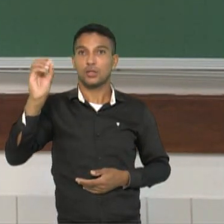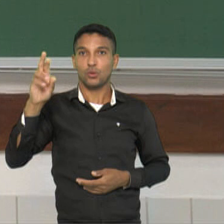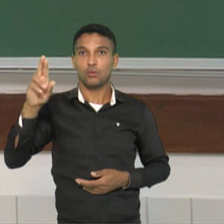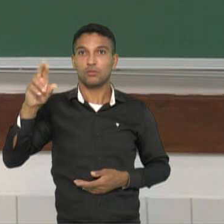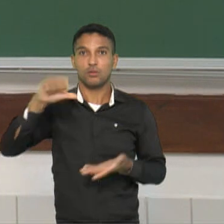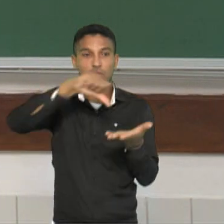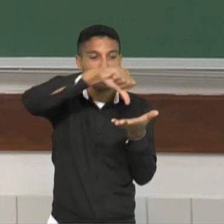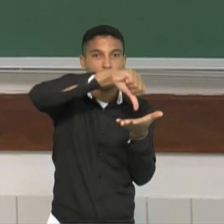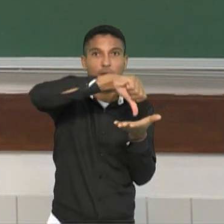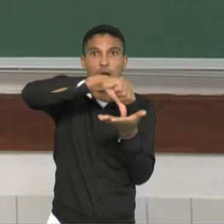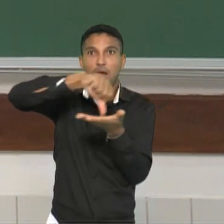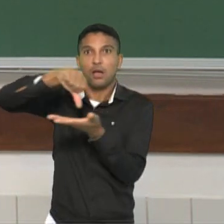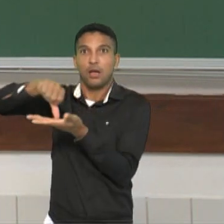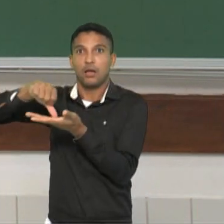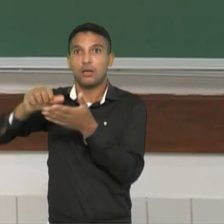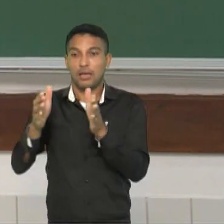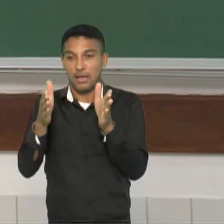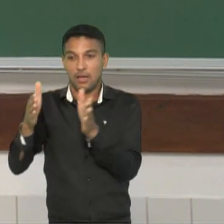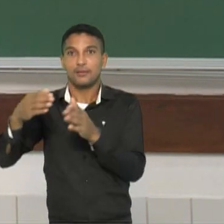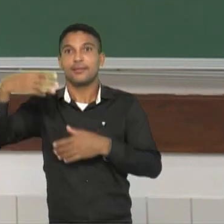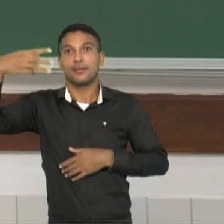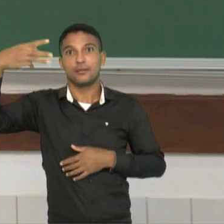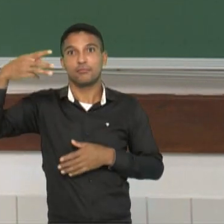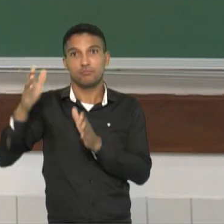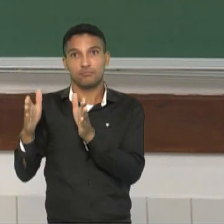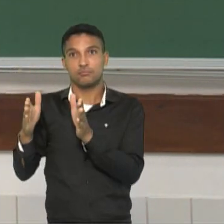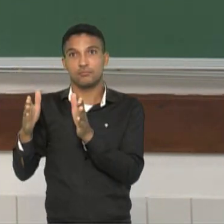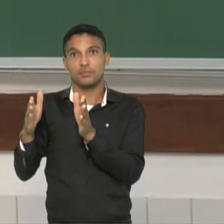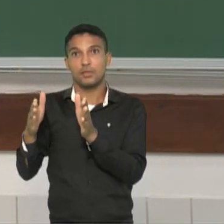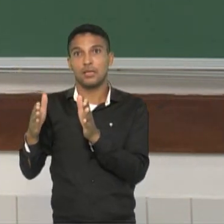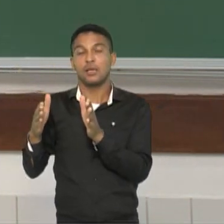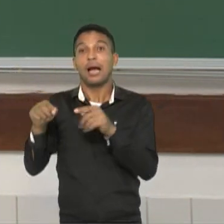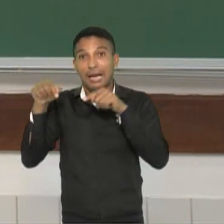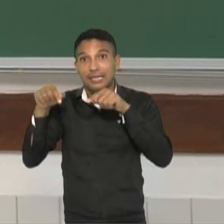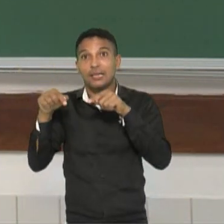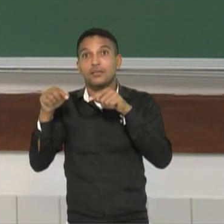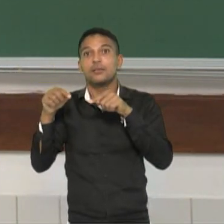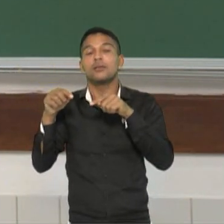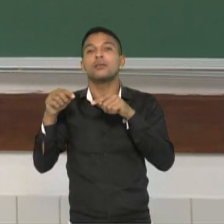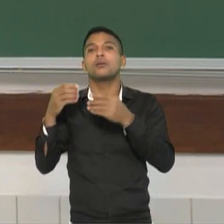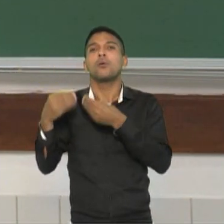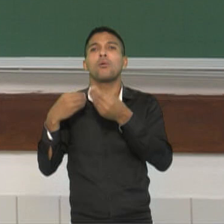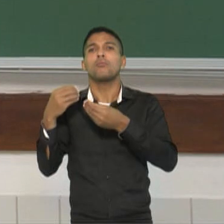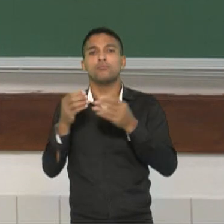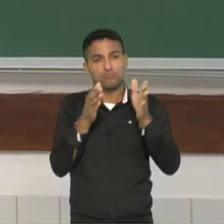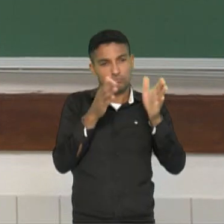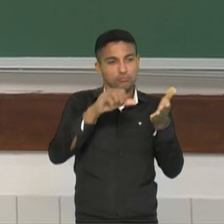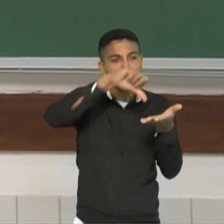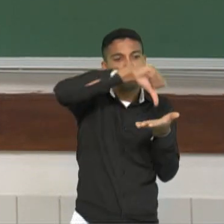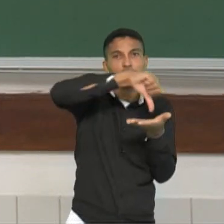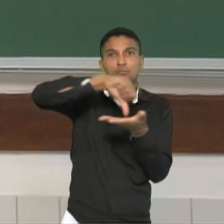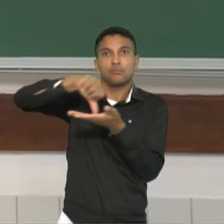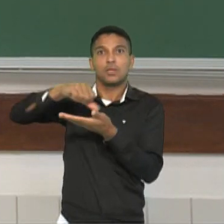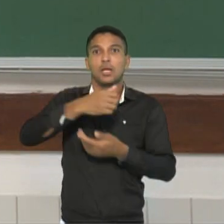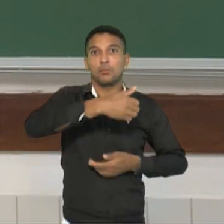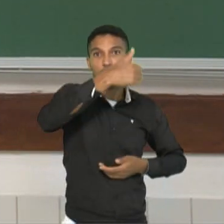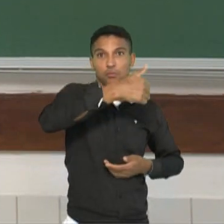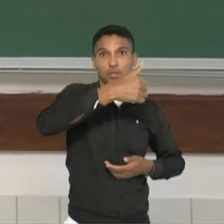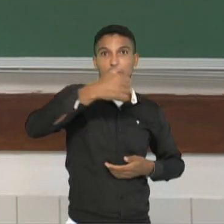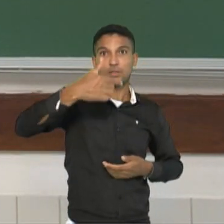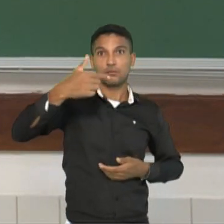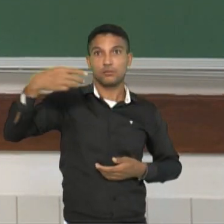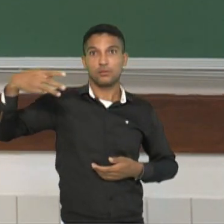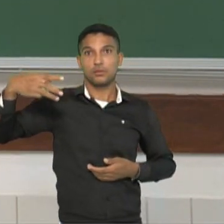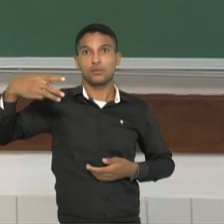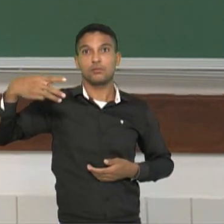chega num determinado ponto que ela demanda, ela precisa que o setor terciário seja também diversificado, que